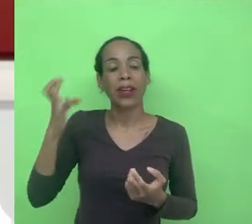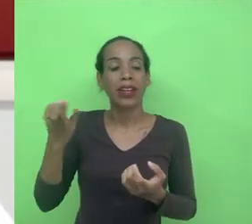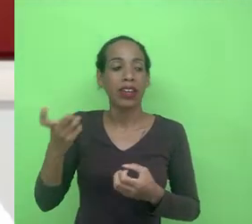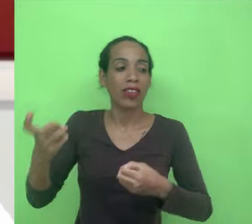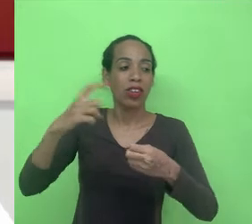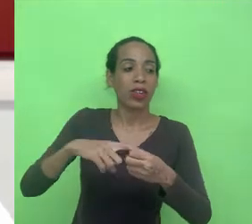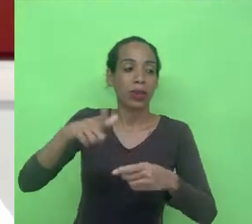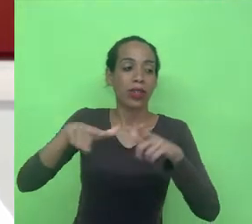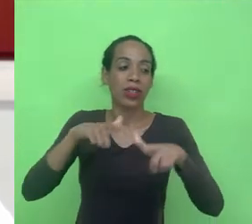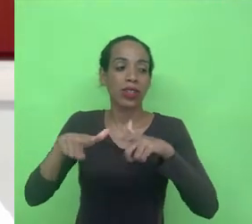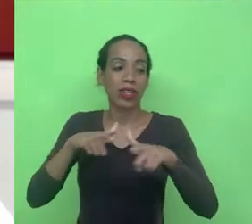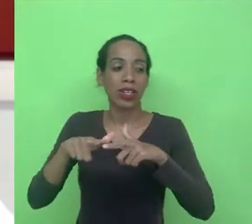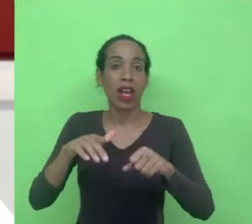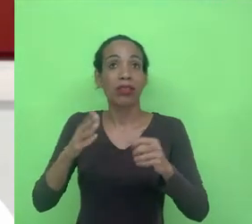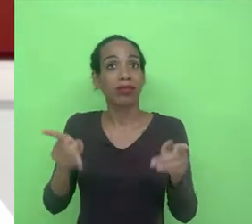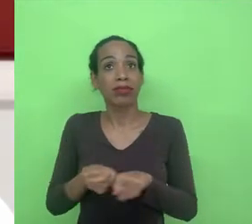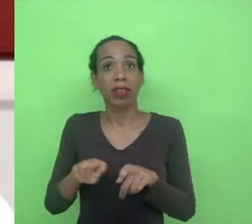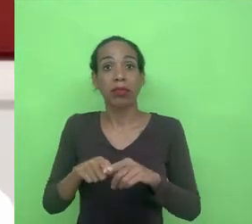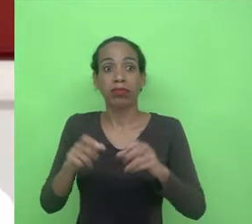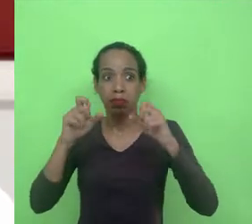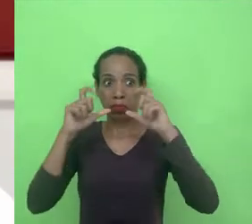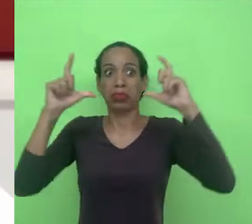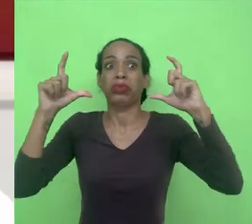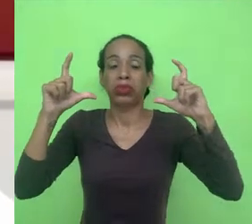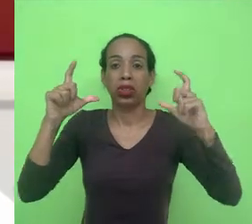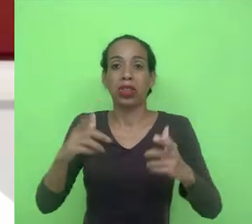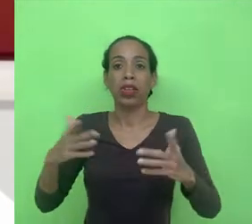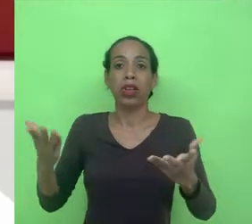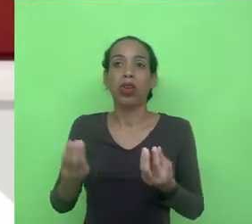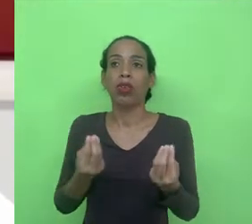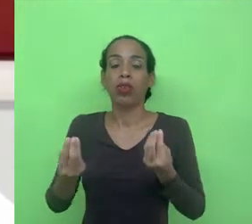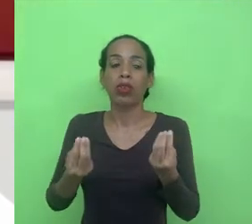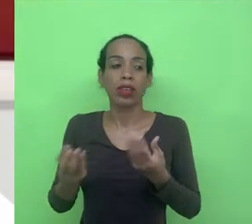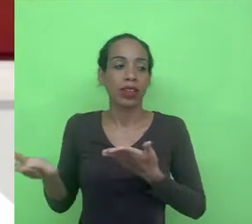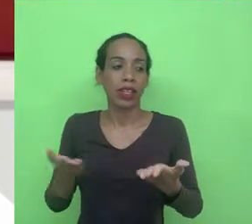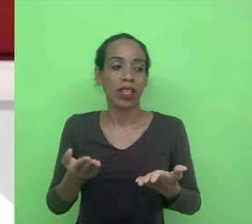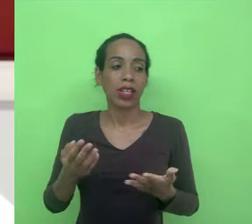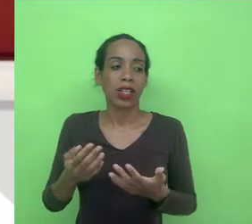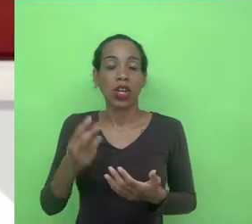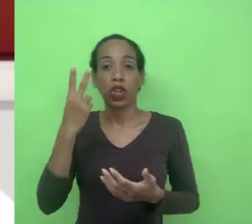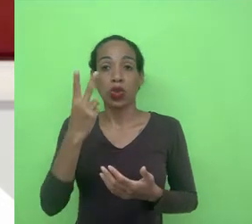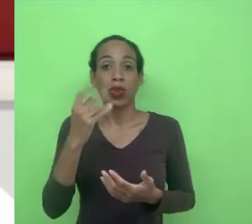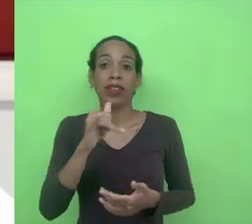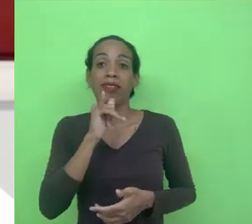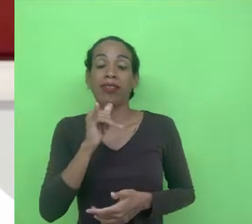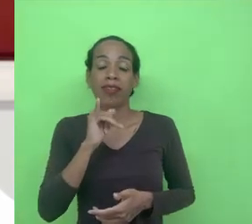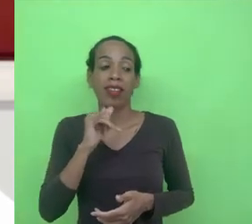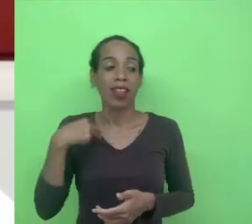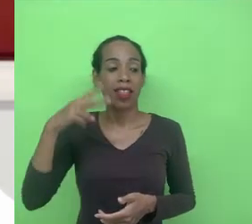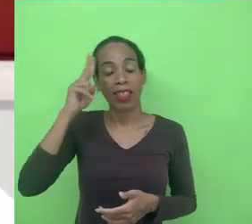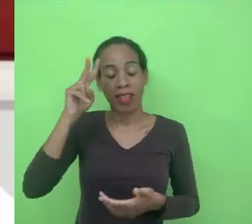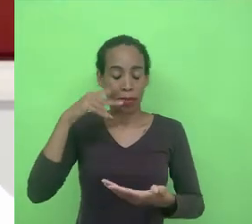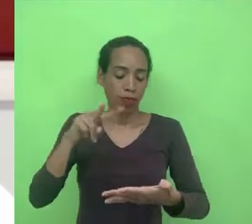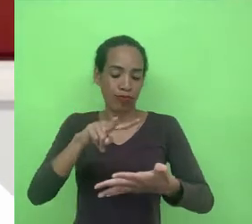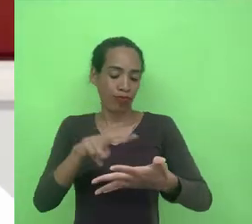para um ponto que me chamou a atenção e aí para isso eu queria trazer dois eventos que eu me lembrei aqui enquanto eu estava lendo o seu texto